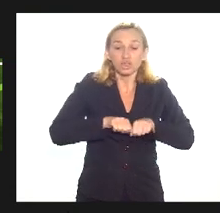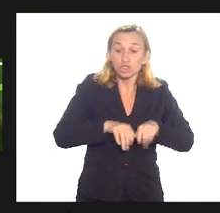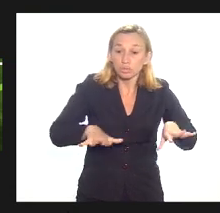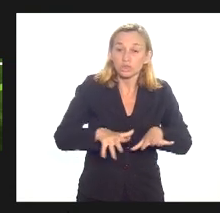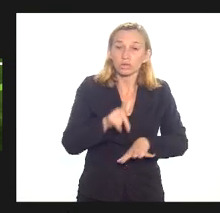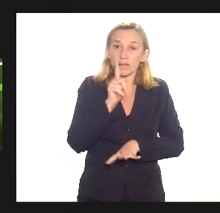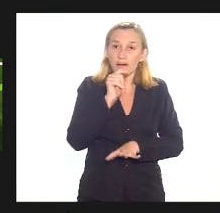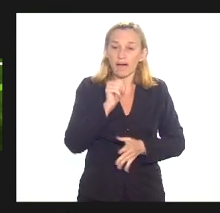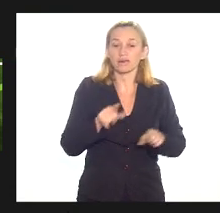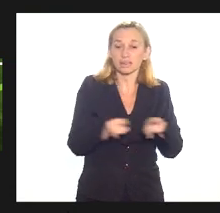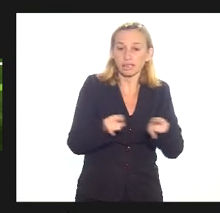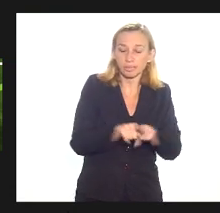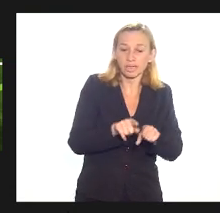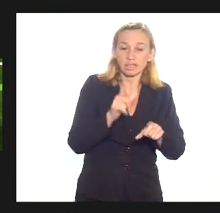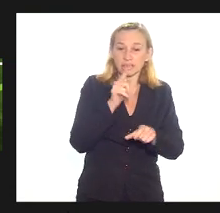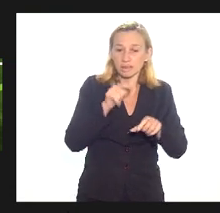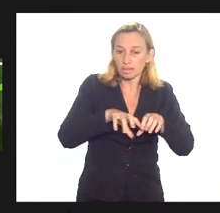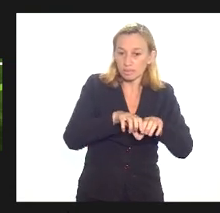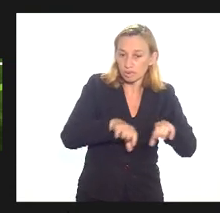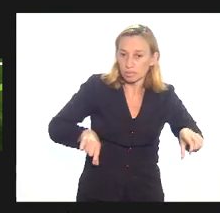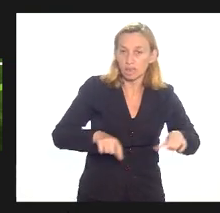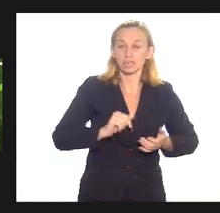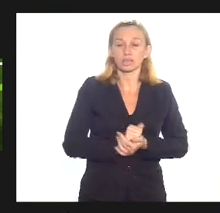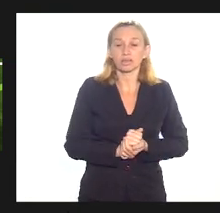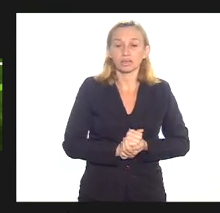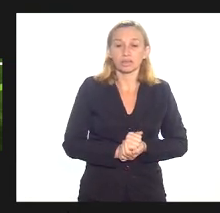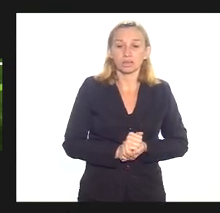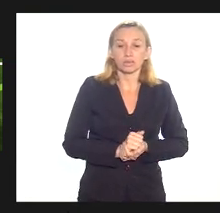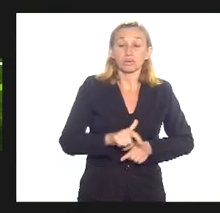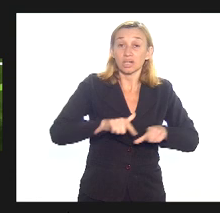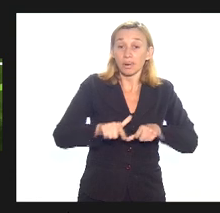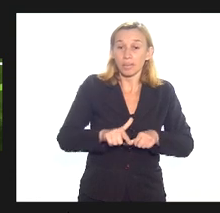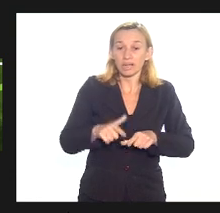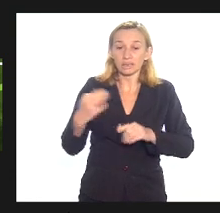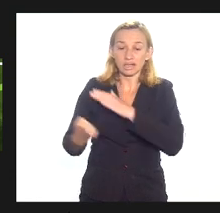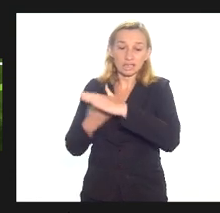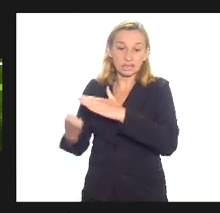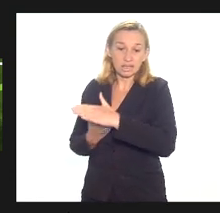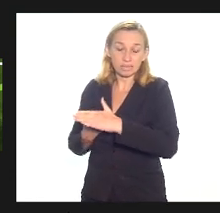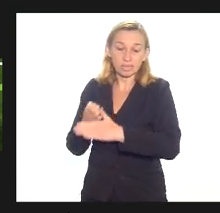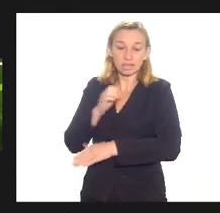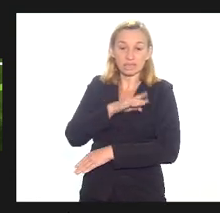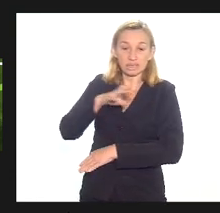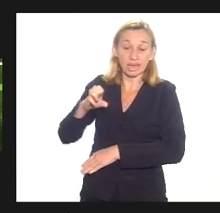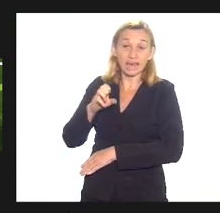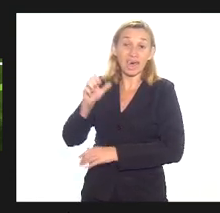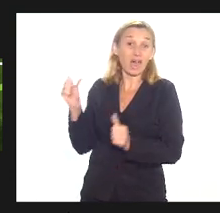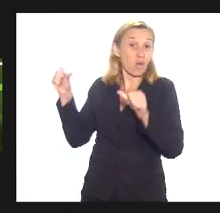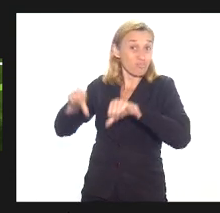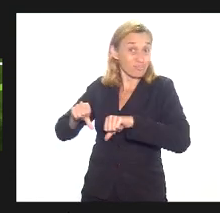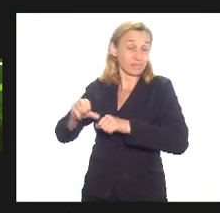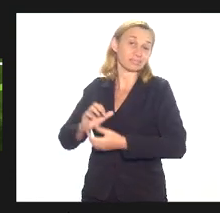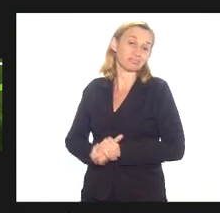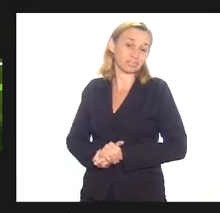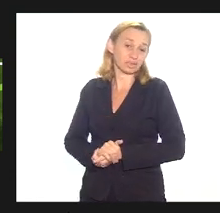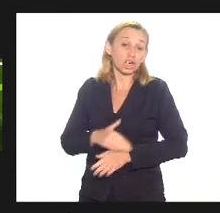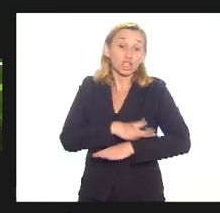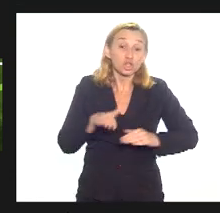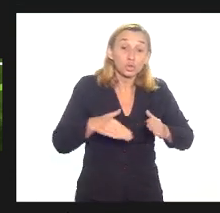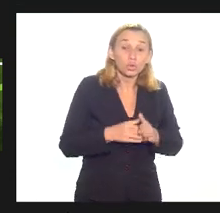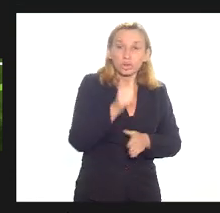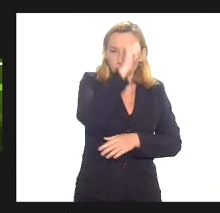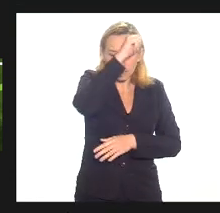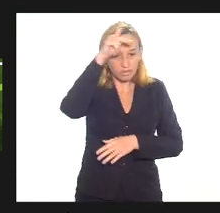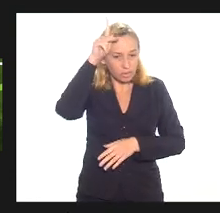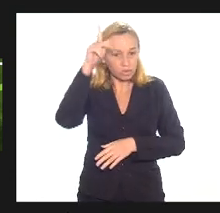água e também o saneamento básico o serviço da CEDAI é péssimo é péssimo e todas as prefeituras